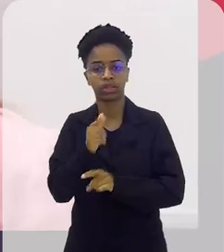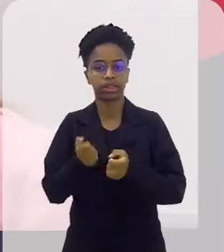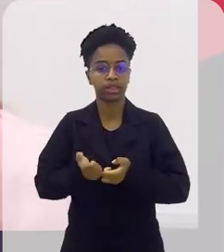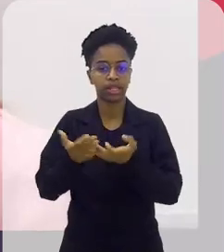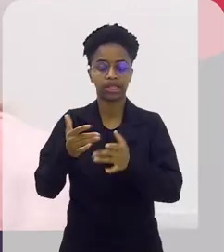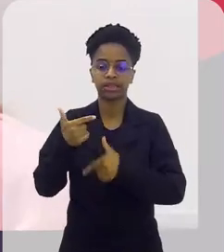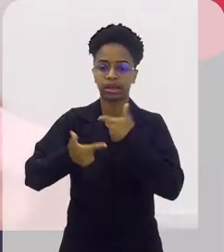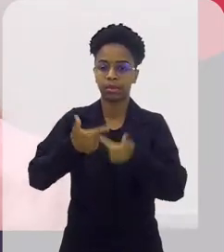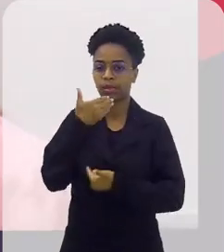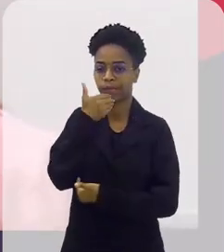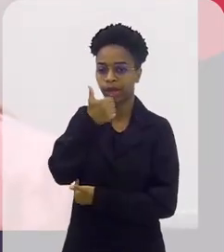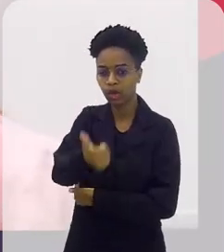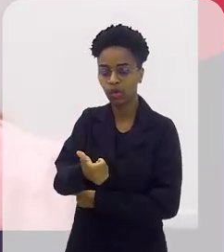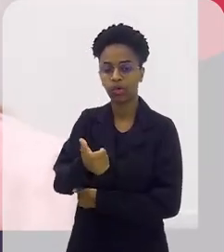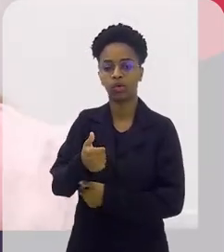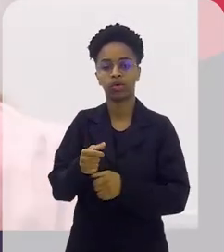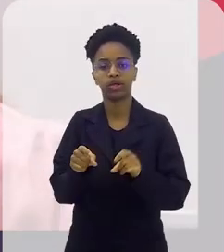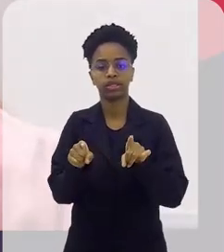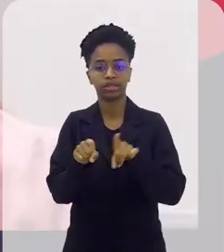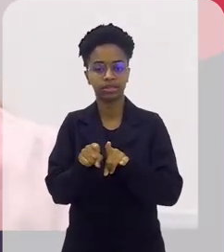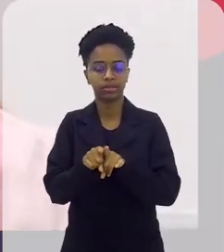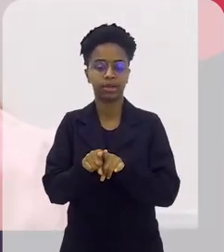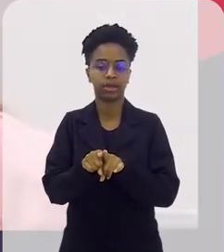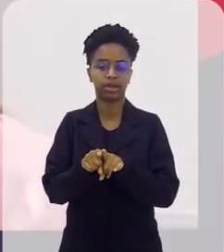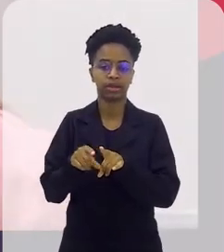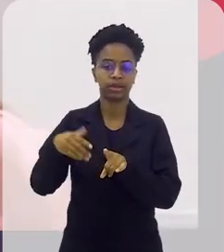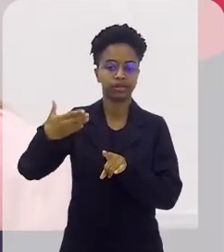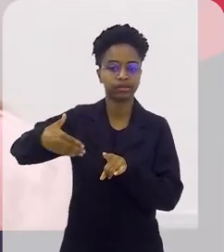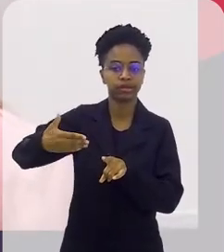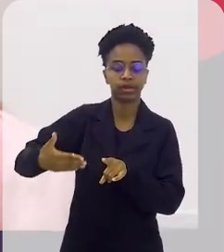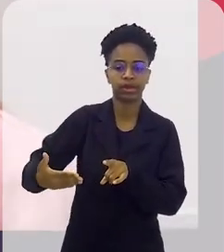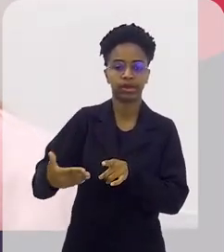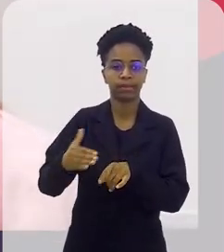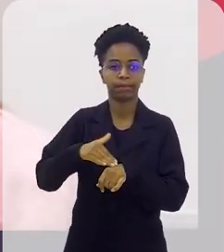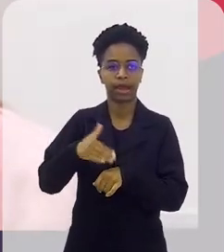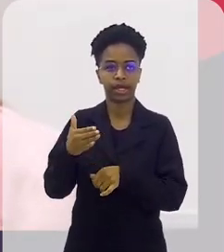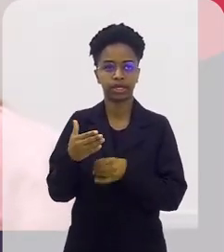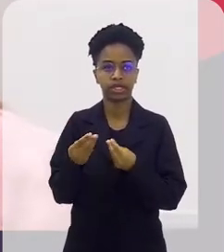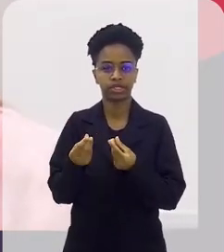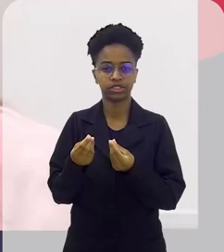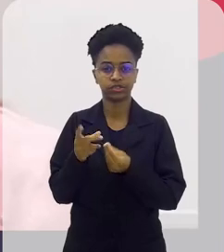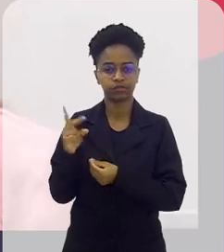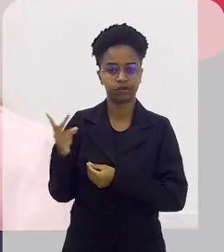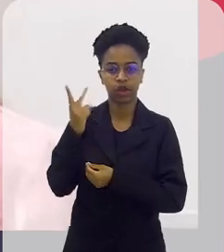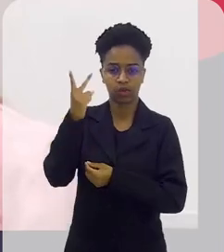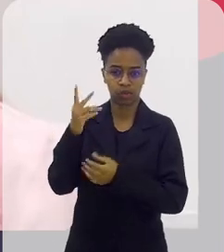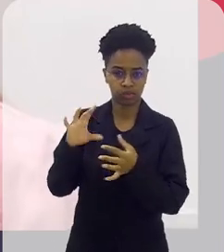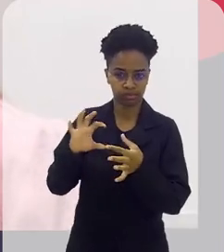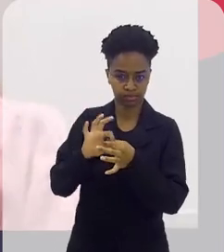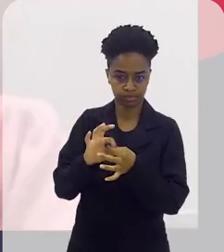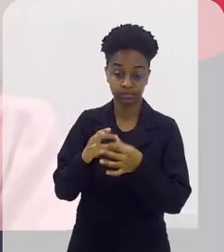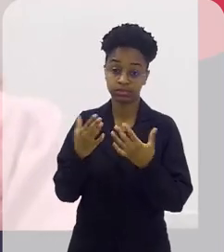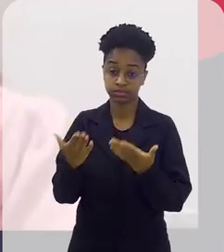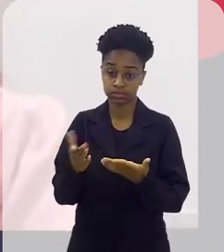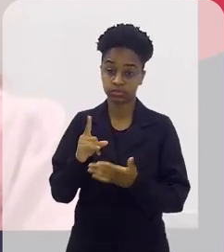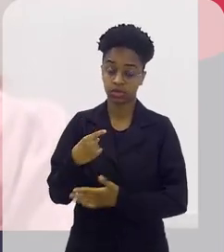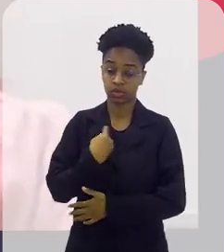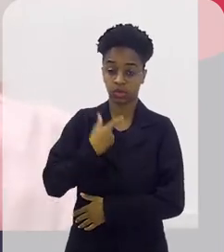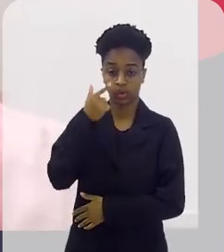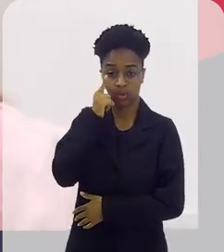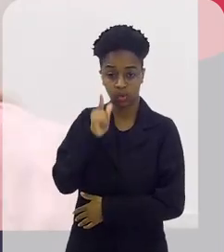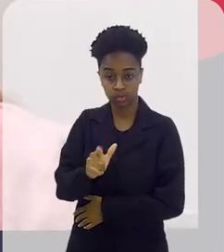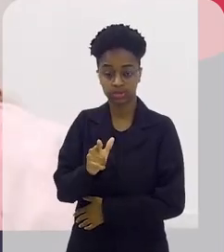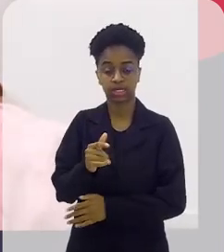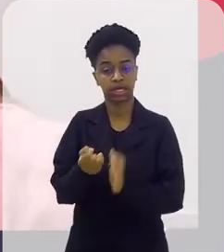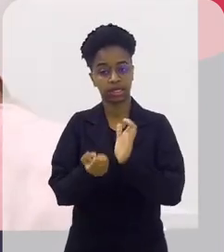entregar um trabalho cada vez mais completo e com cada vez mais valor agregado. Então,